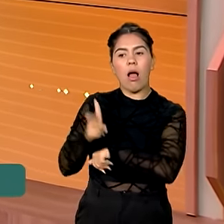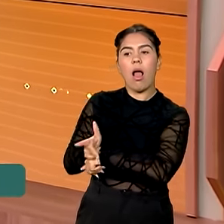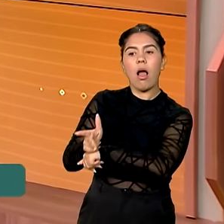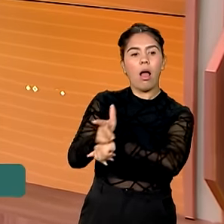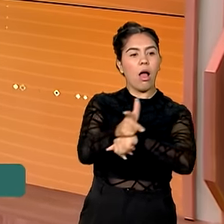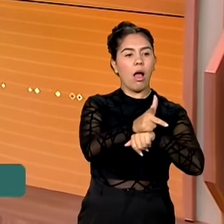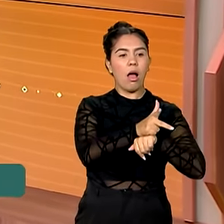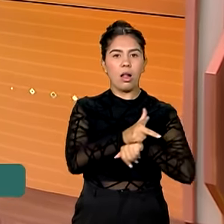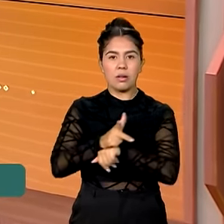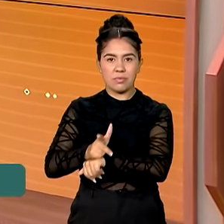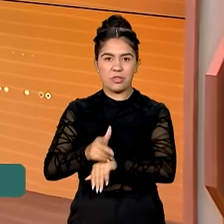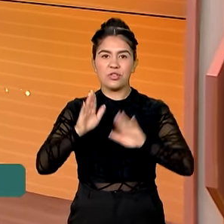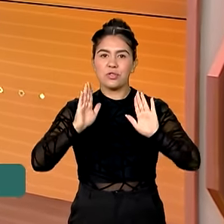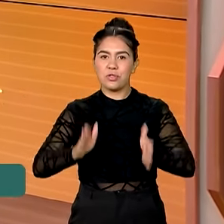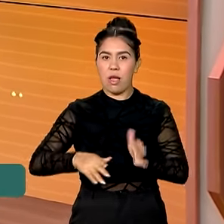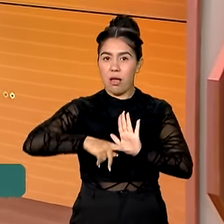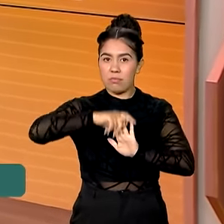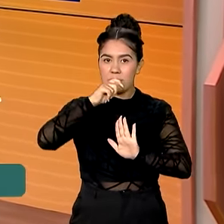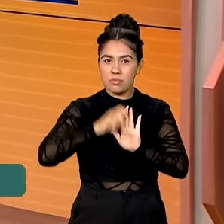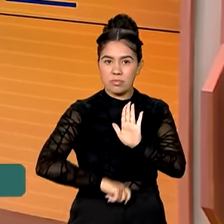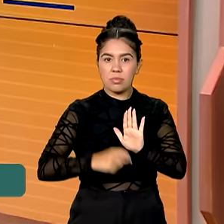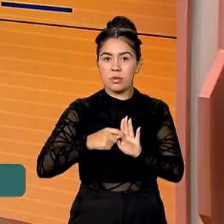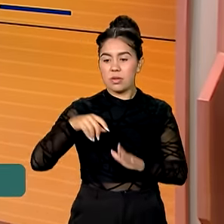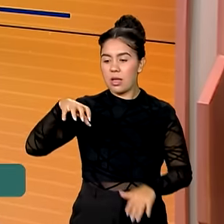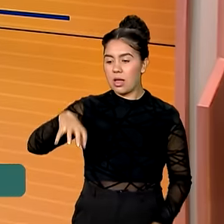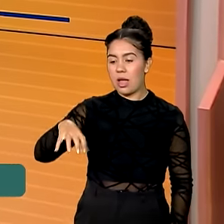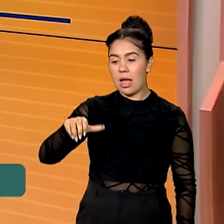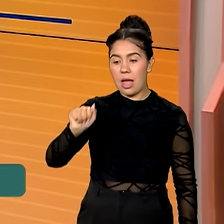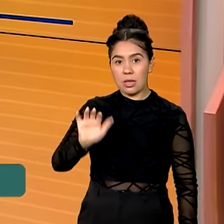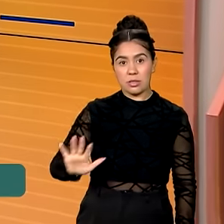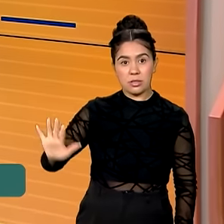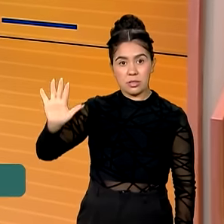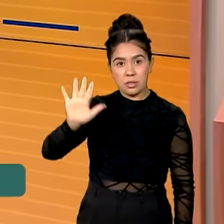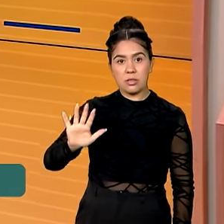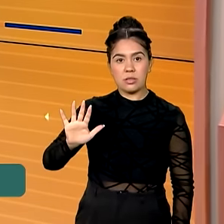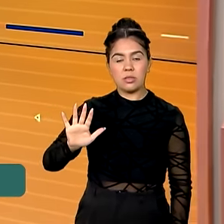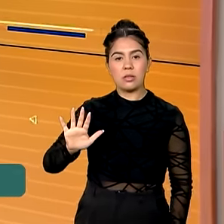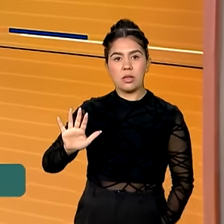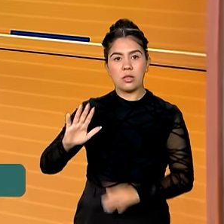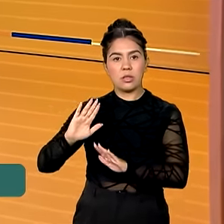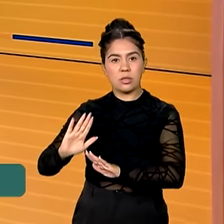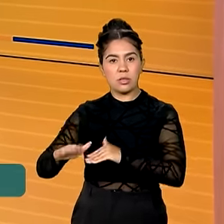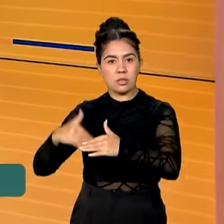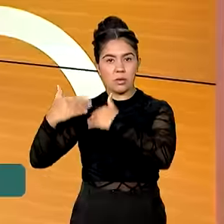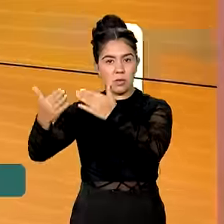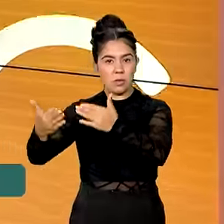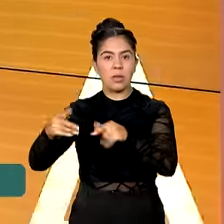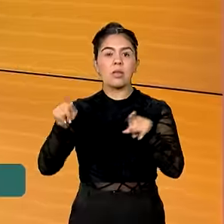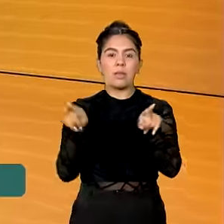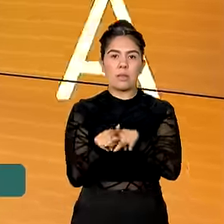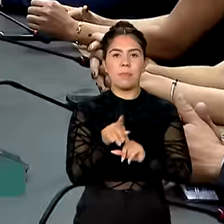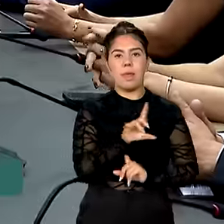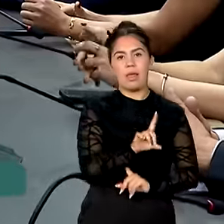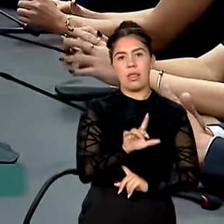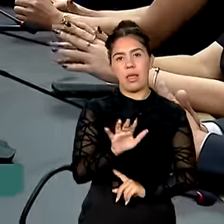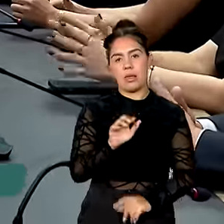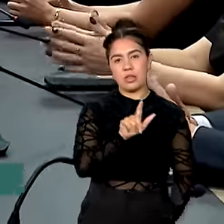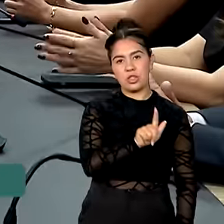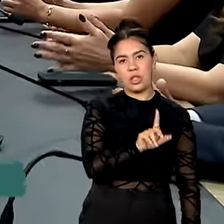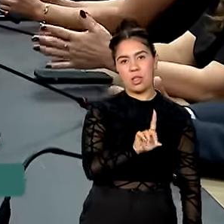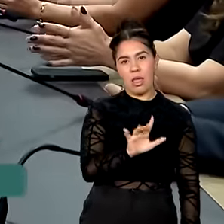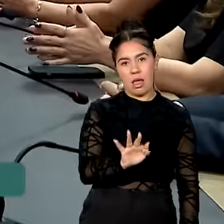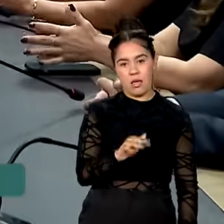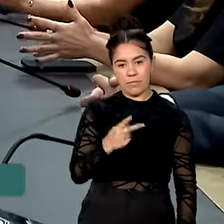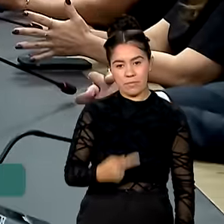parceria foi assinada entre a Agência Brasileira de Desenvolvimento Industrial e o governo do Distrito Federal. A